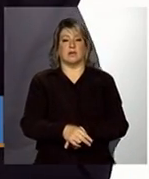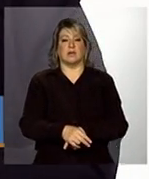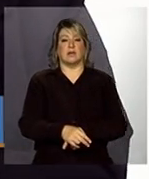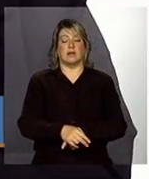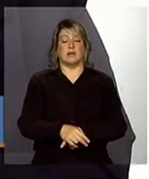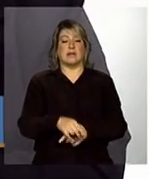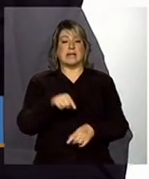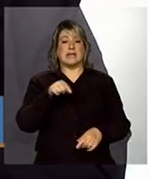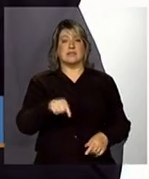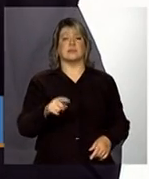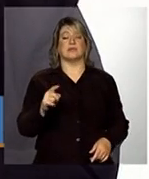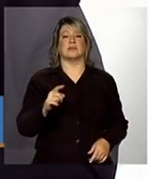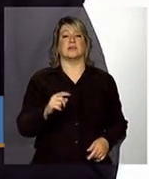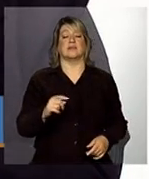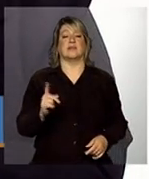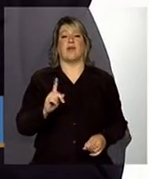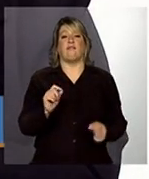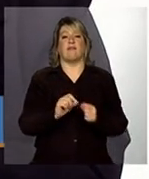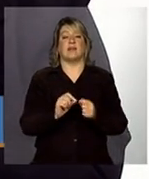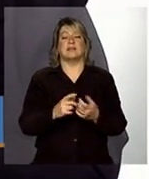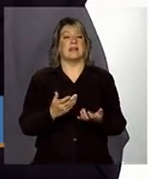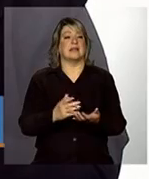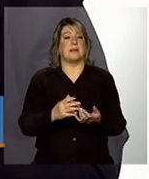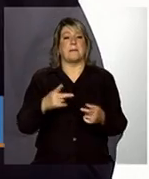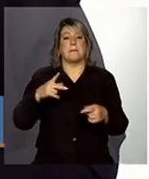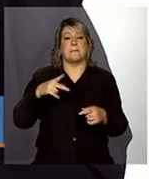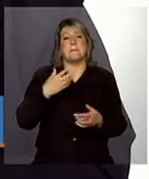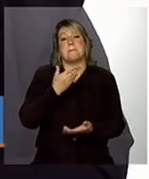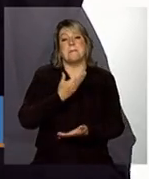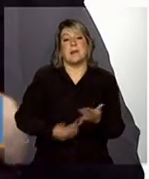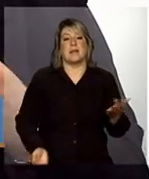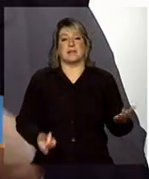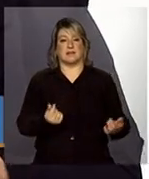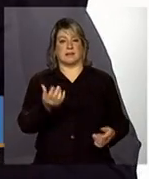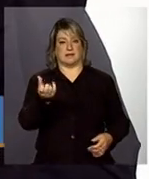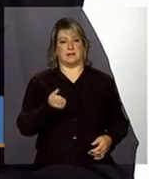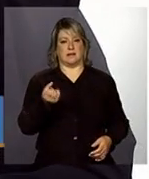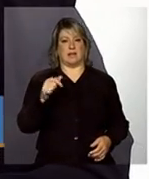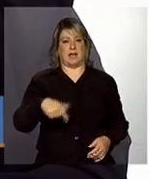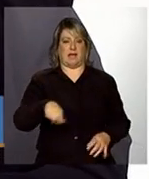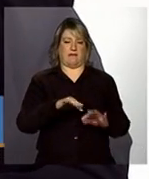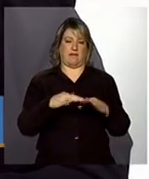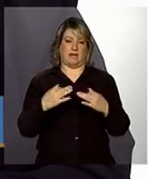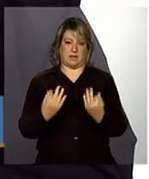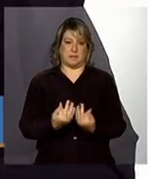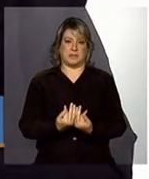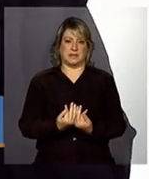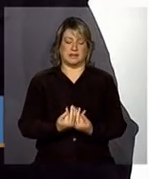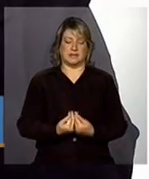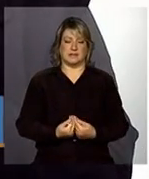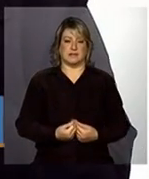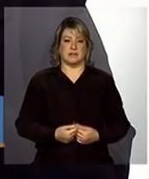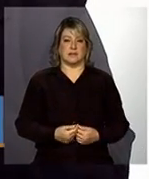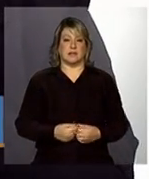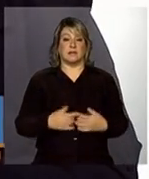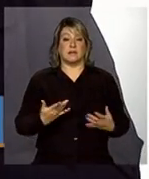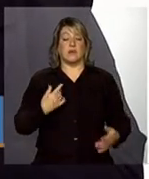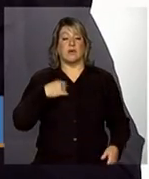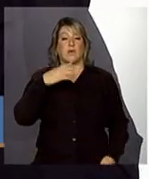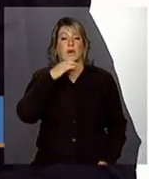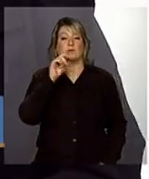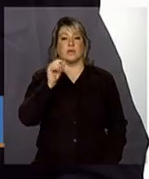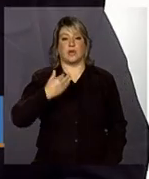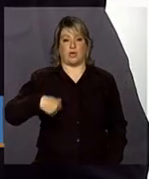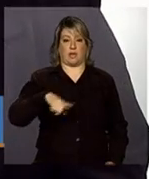mote da perda, da perda do acesso à renda a essas famílias mais vulneráveis. Então, acho que o que nós estamos